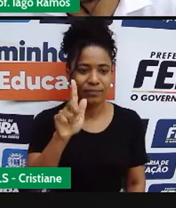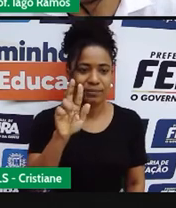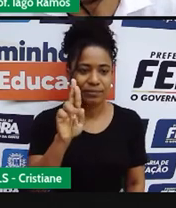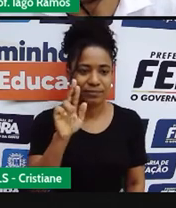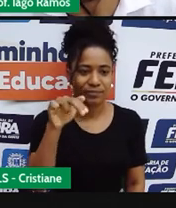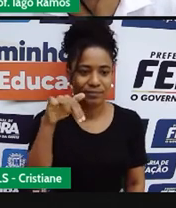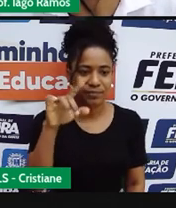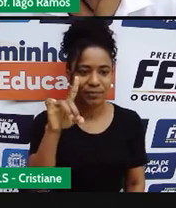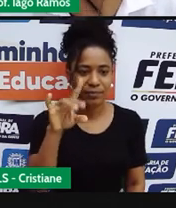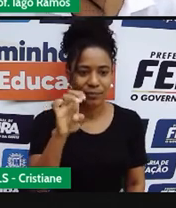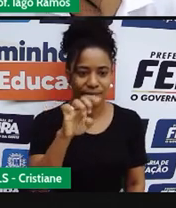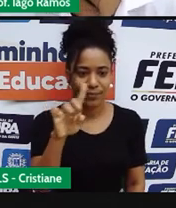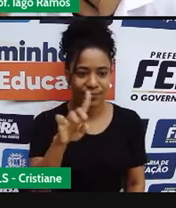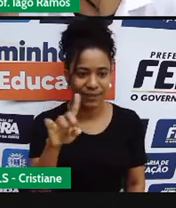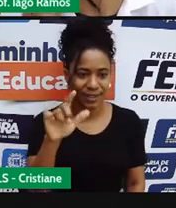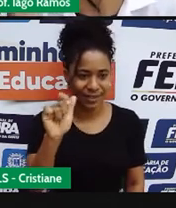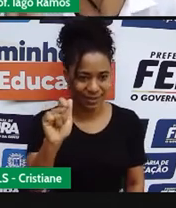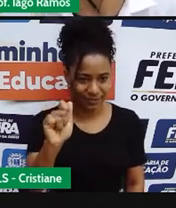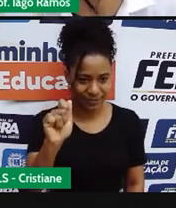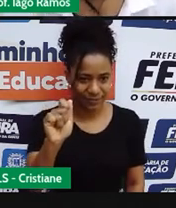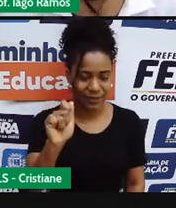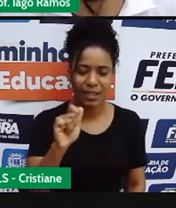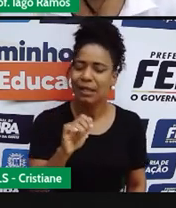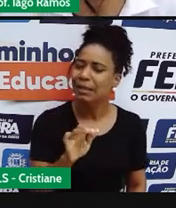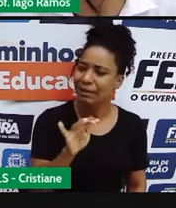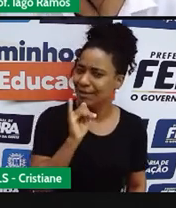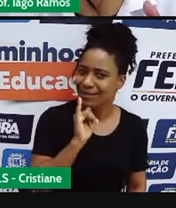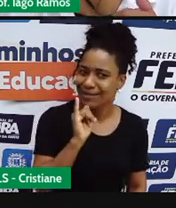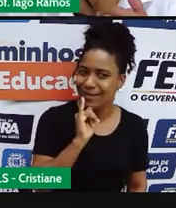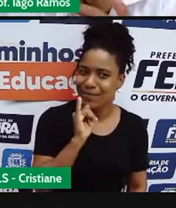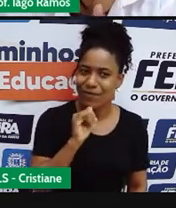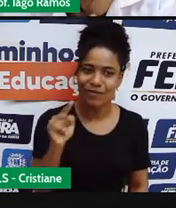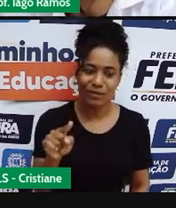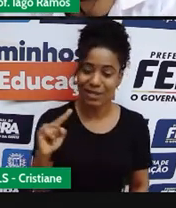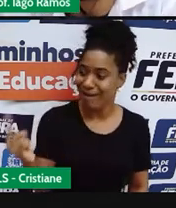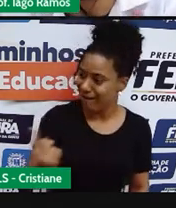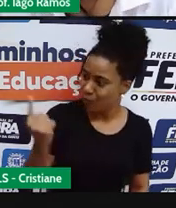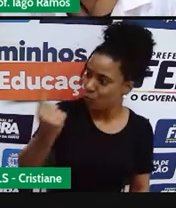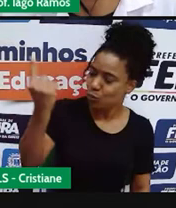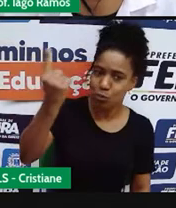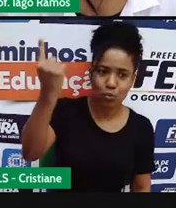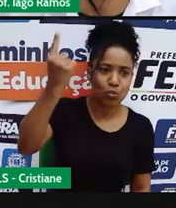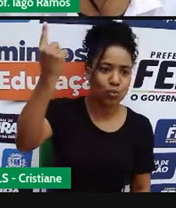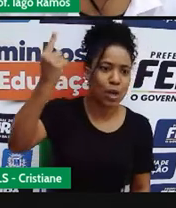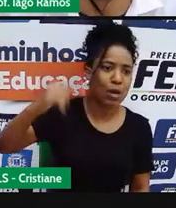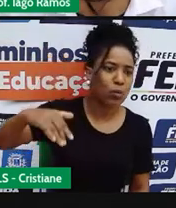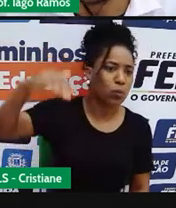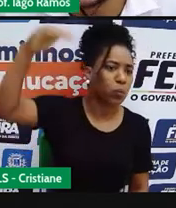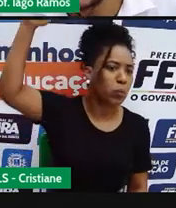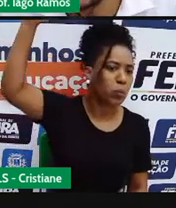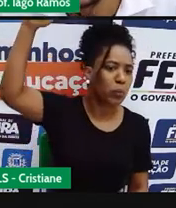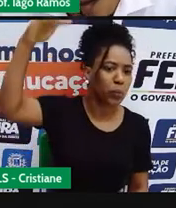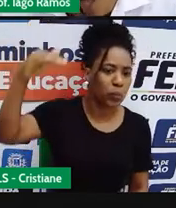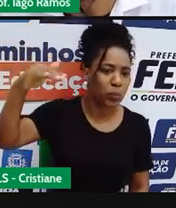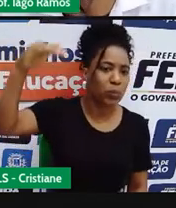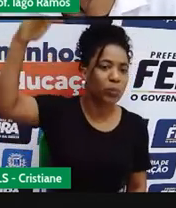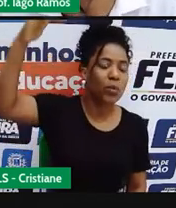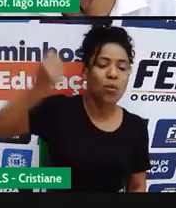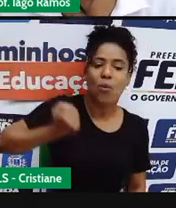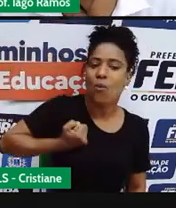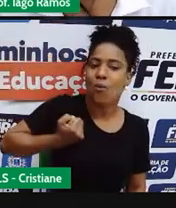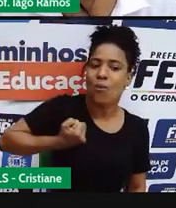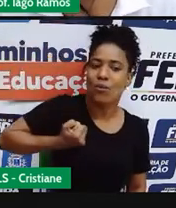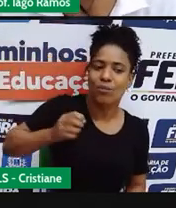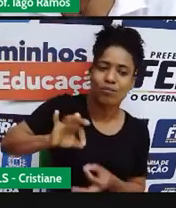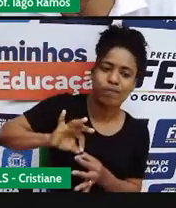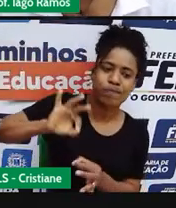Beleza. Por exemplo, a sua altura, a sua altura é uma grandeza. Por que a sua altura é uma grandeza? Porque você